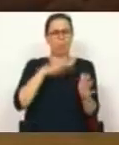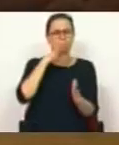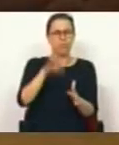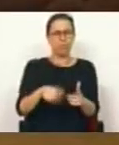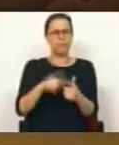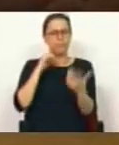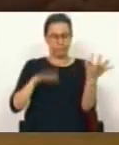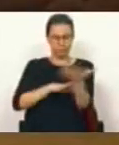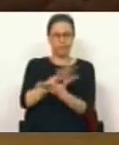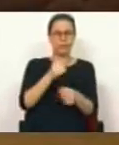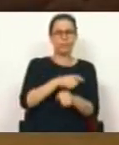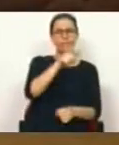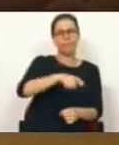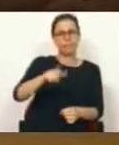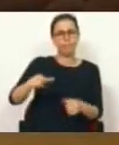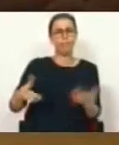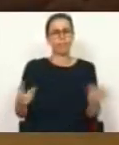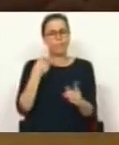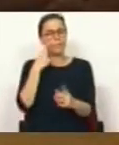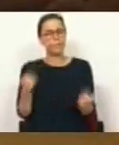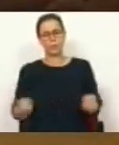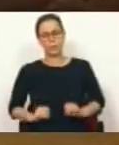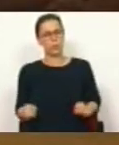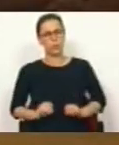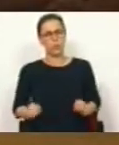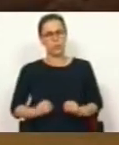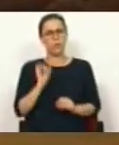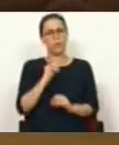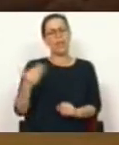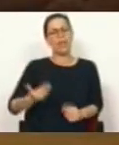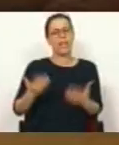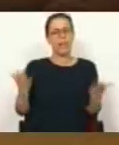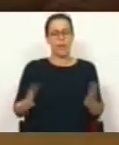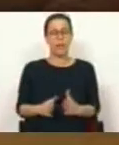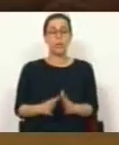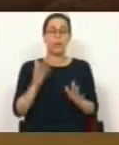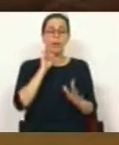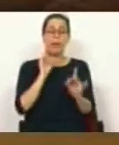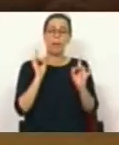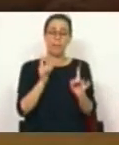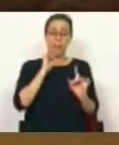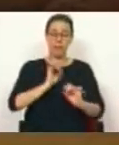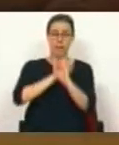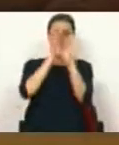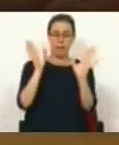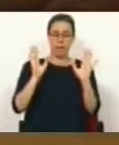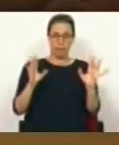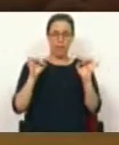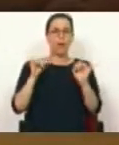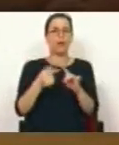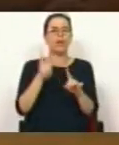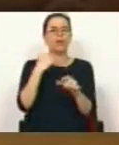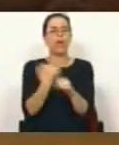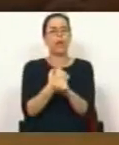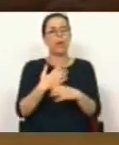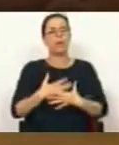e a instabilidade dos trabalhadores, não sendo reconhecidos muitos dos seus direitos. Importa ainda clarificar que esta não é uma